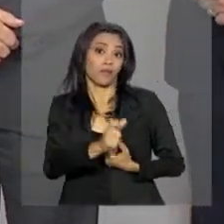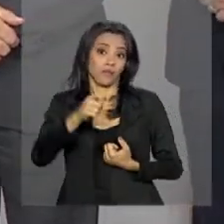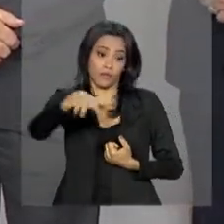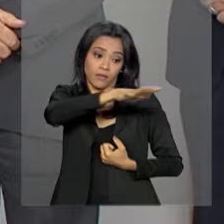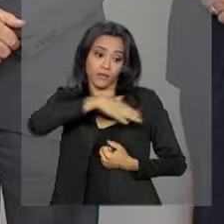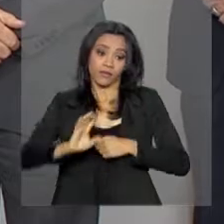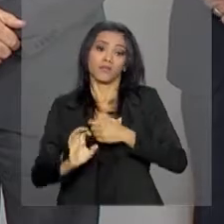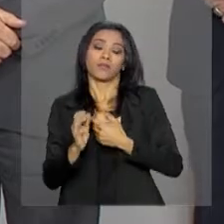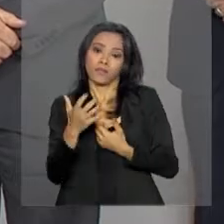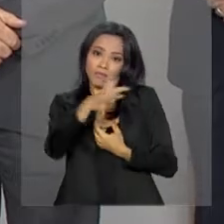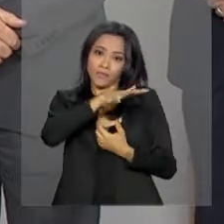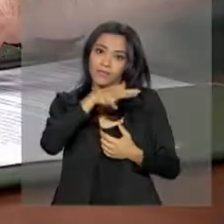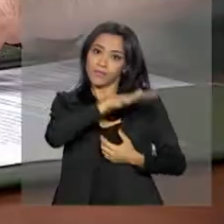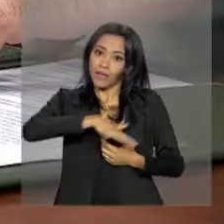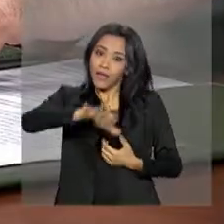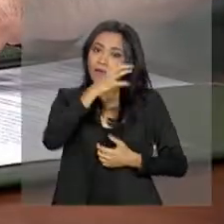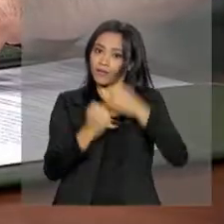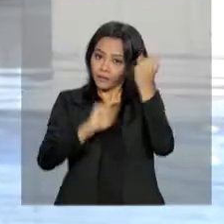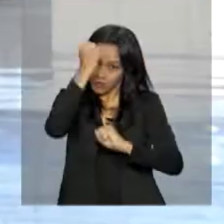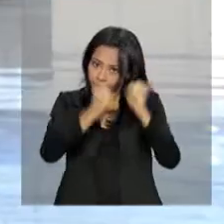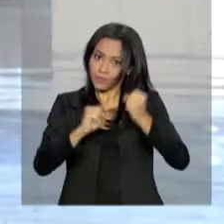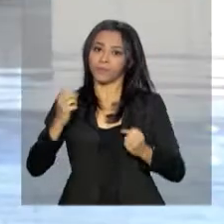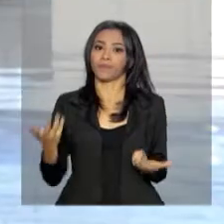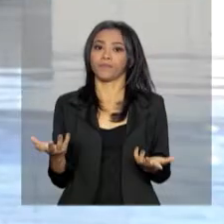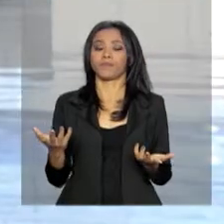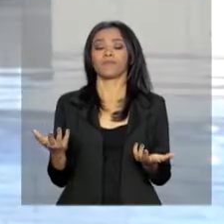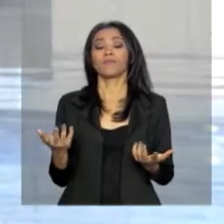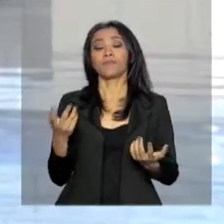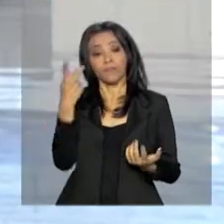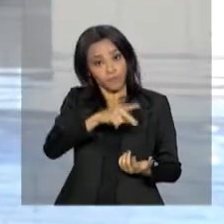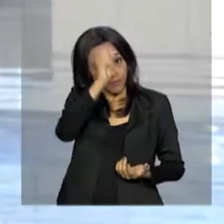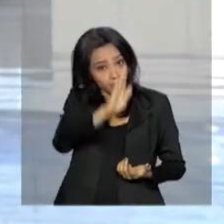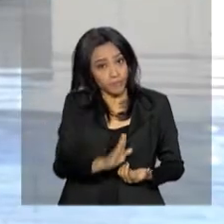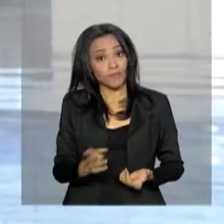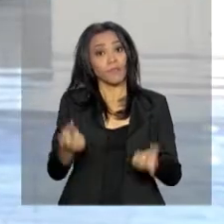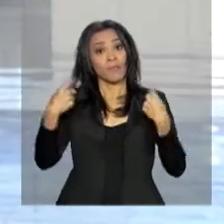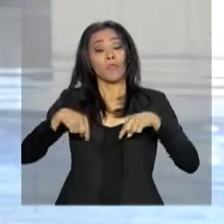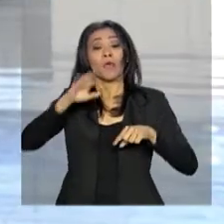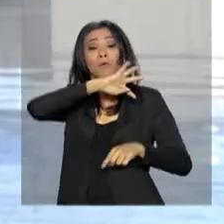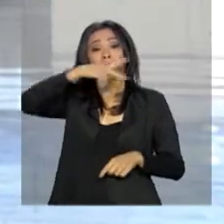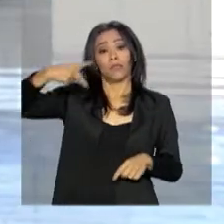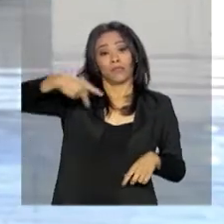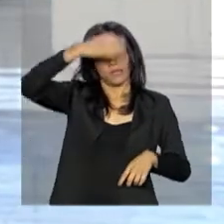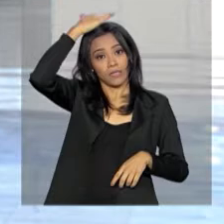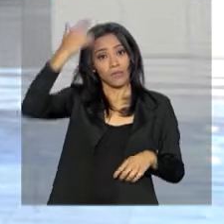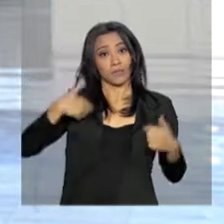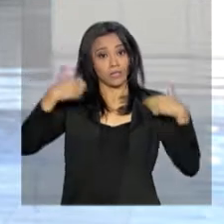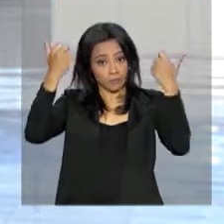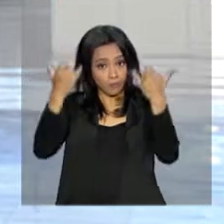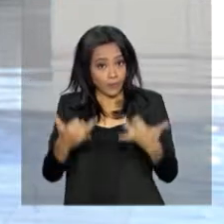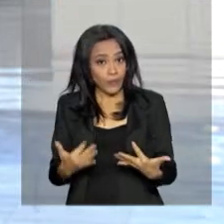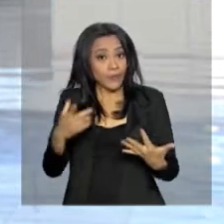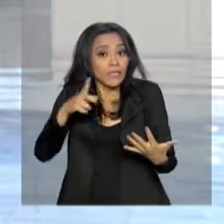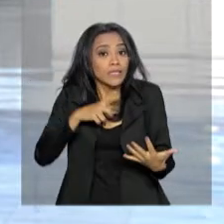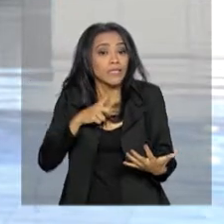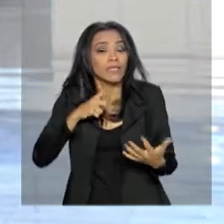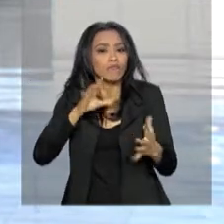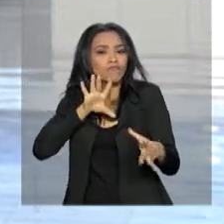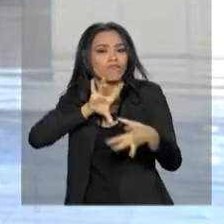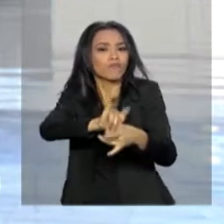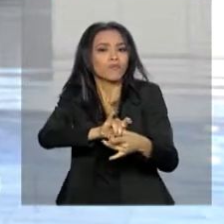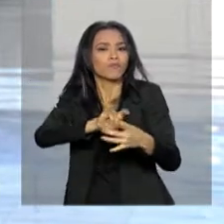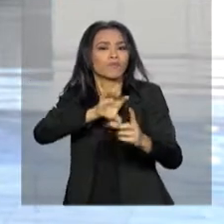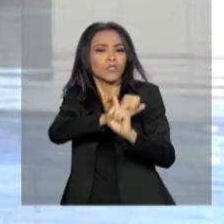competitividade da indústria nacional. O presidente Michel Temer afirmou que o programa tem também um caráter social,